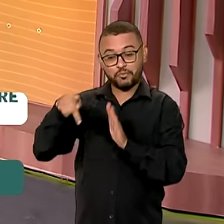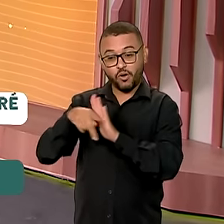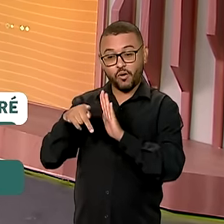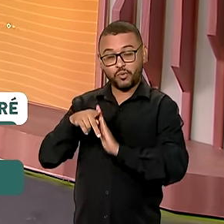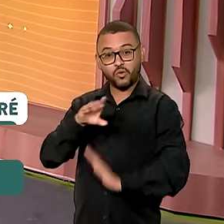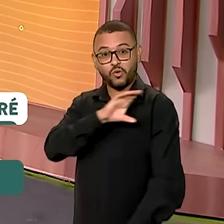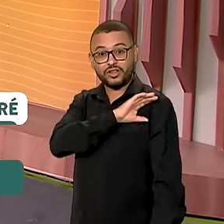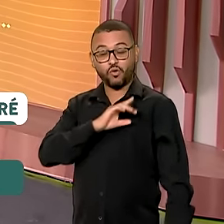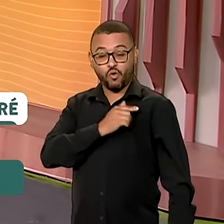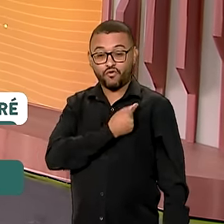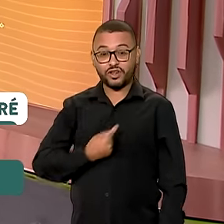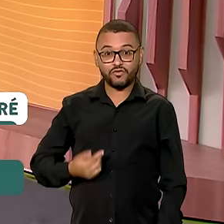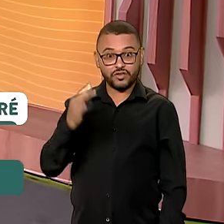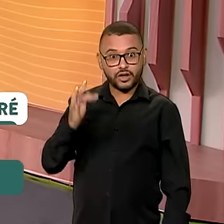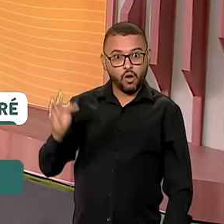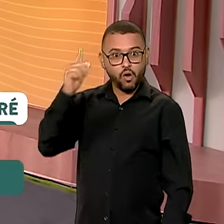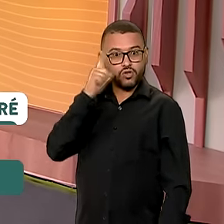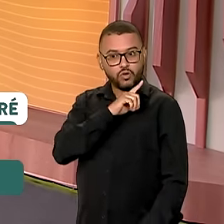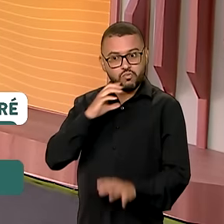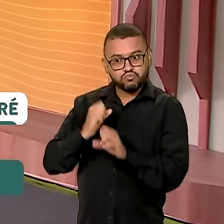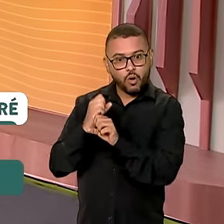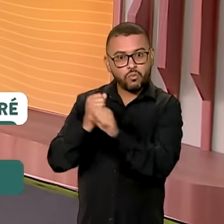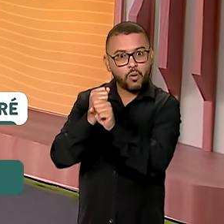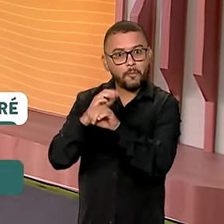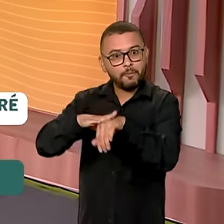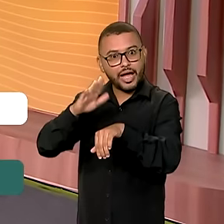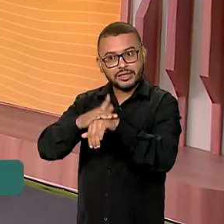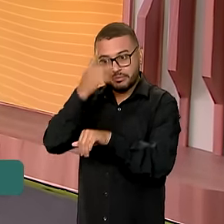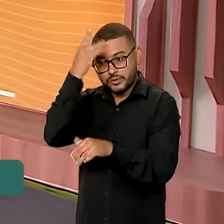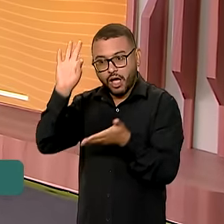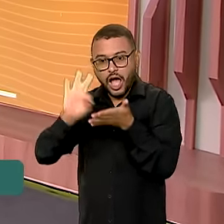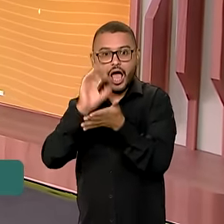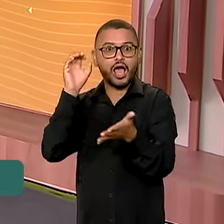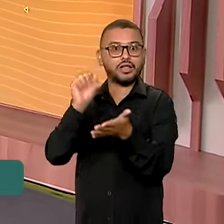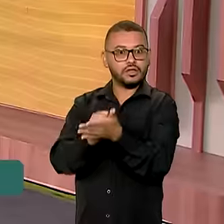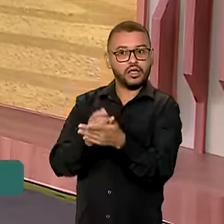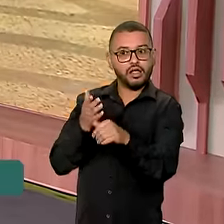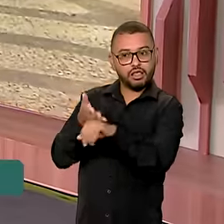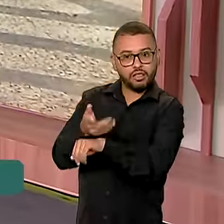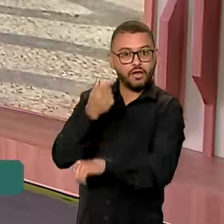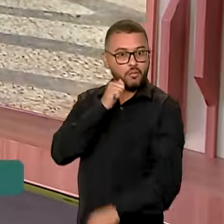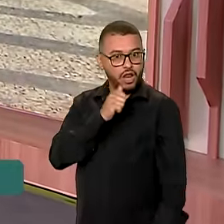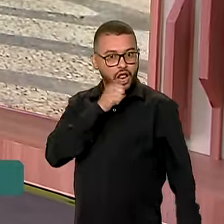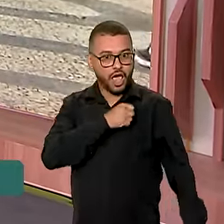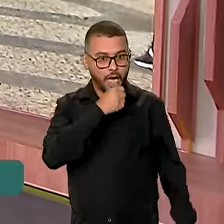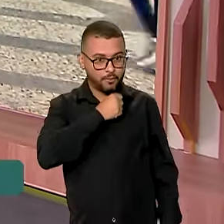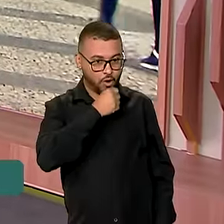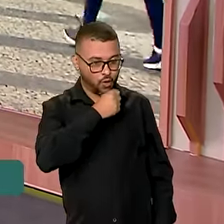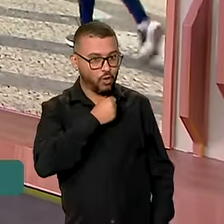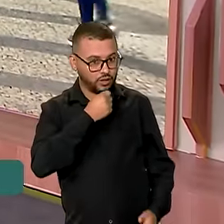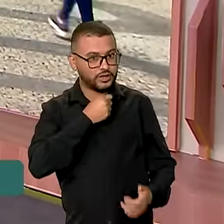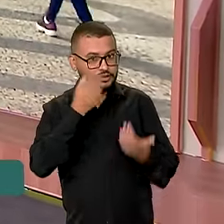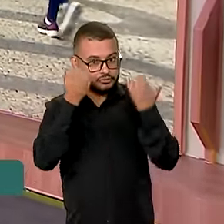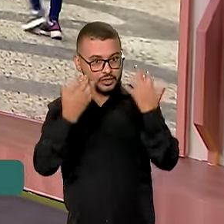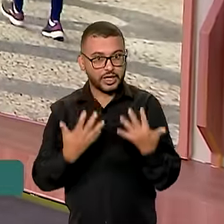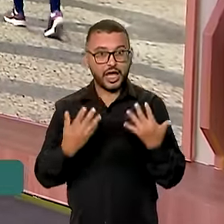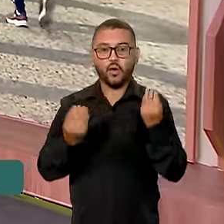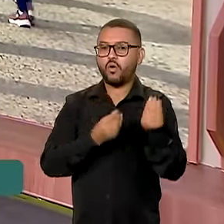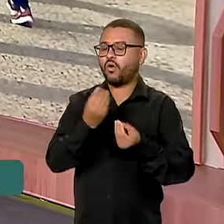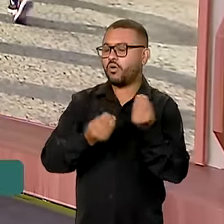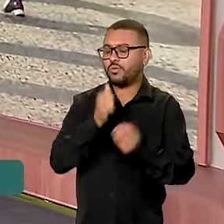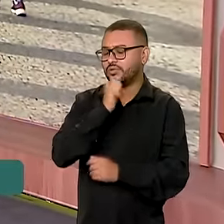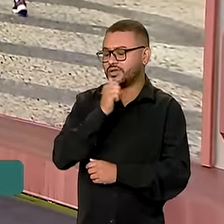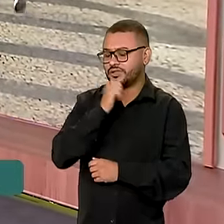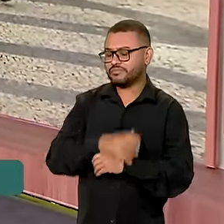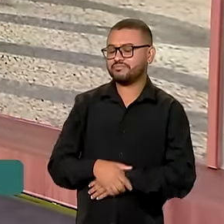pelo governo federal, atingiu recorde histórico em número de participantes. A repórter Cláudia Bojunga tem os detalhes para a gente. Bom